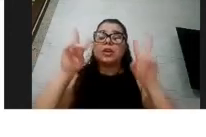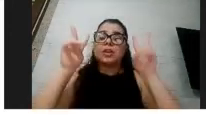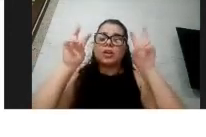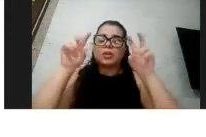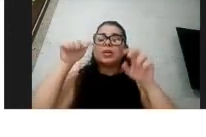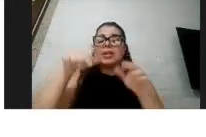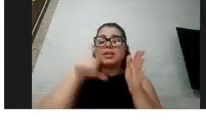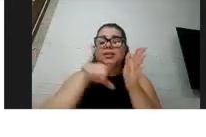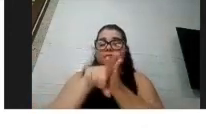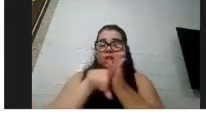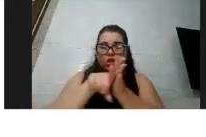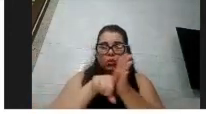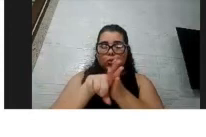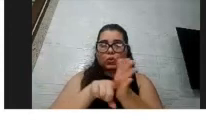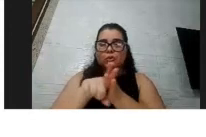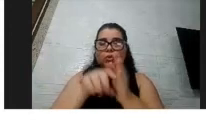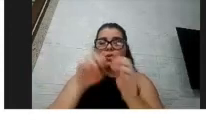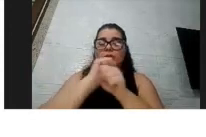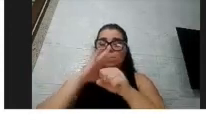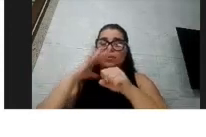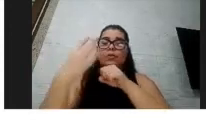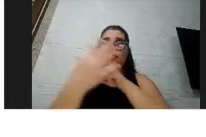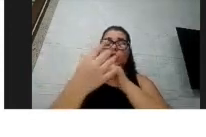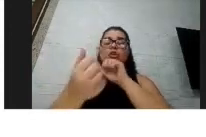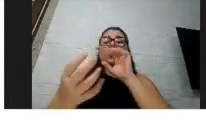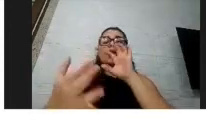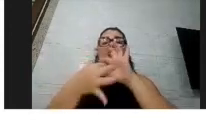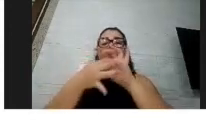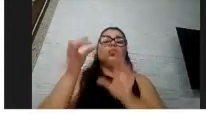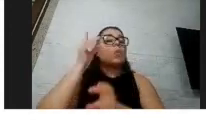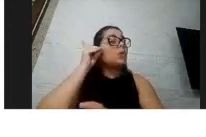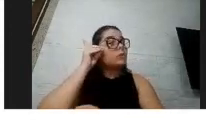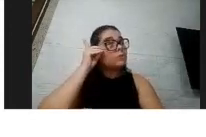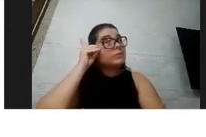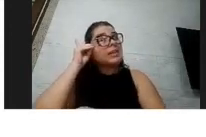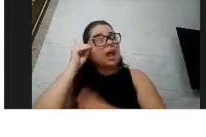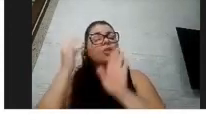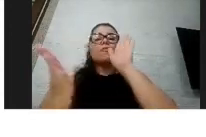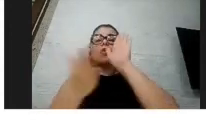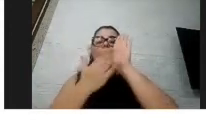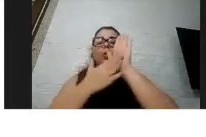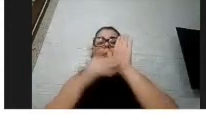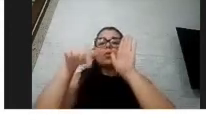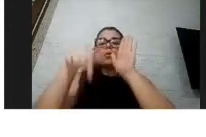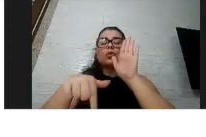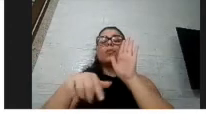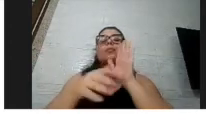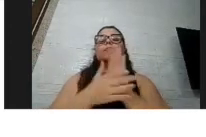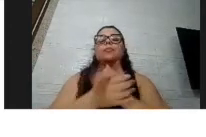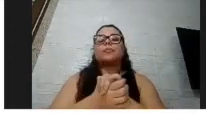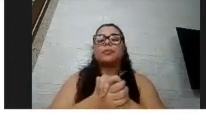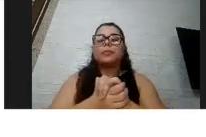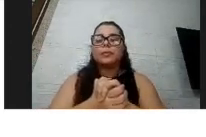estudo da COVID-19 síndrome de Down, que foi proposto por essa entidade que é a T21 Research